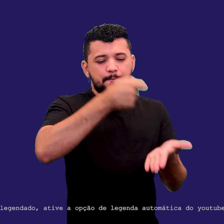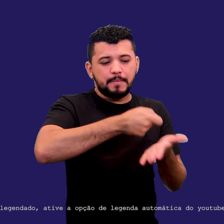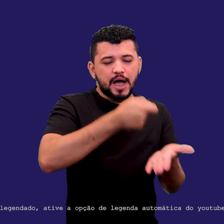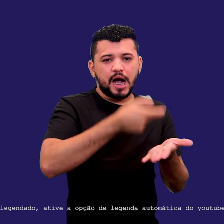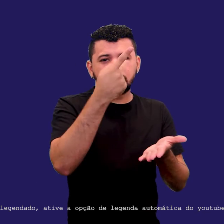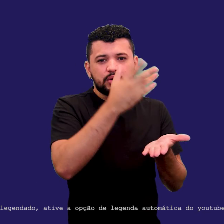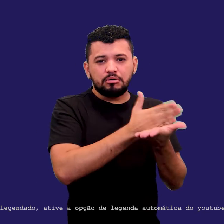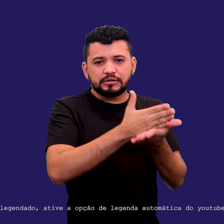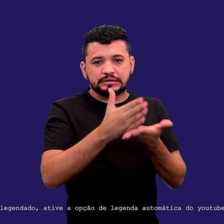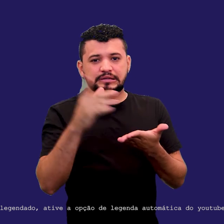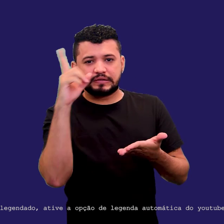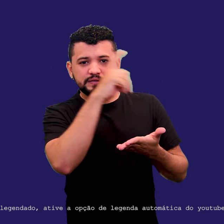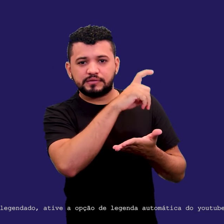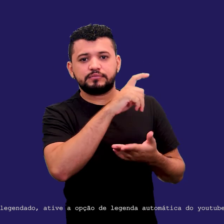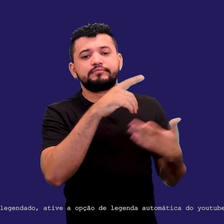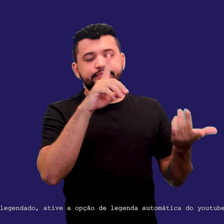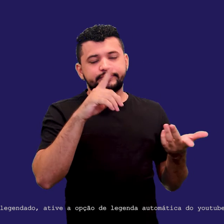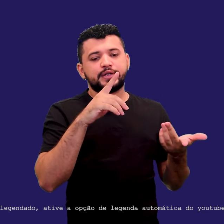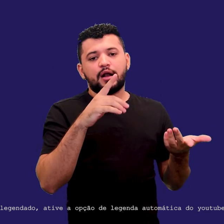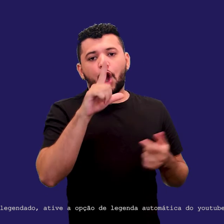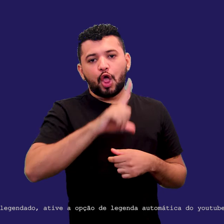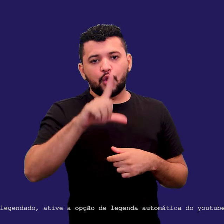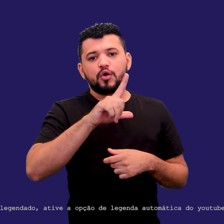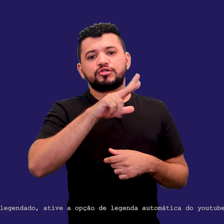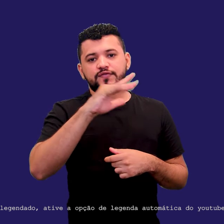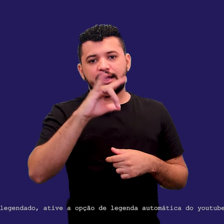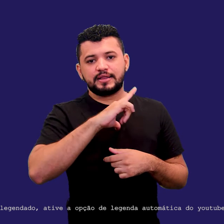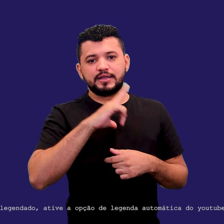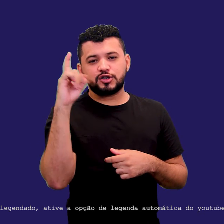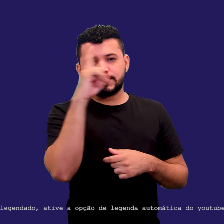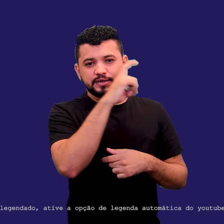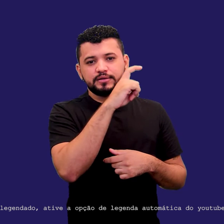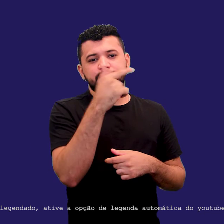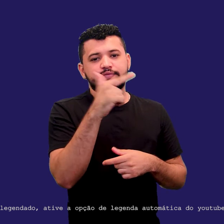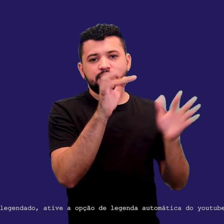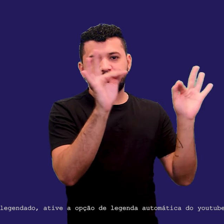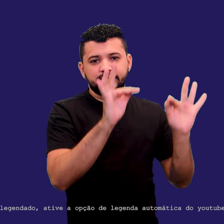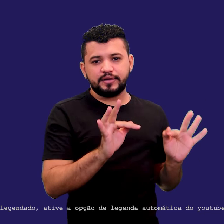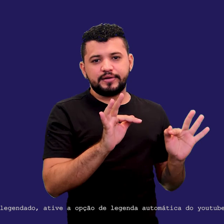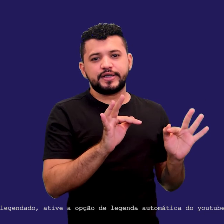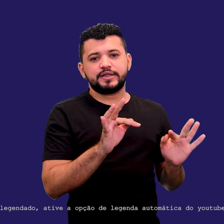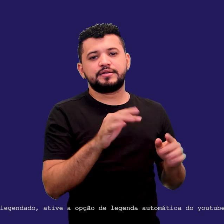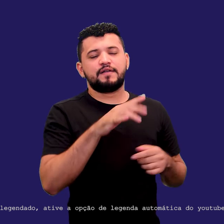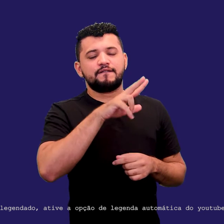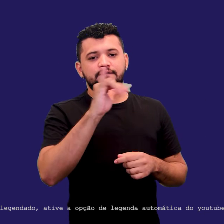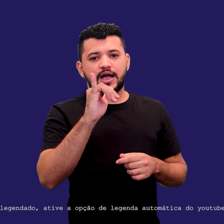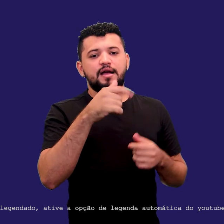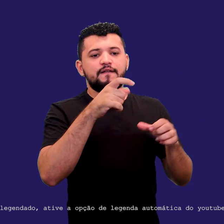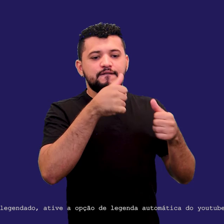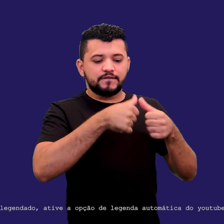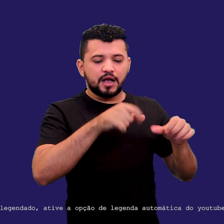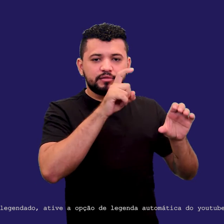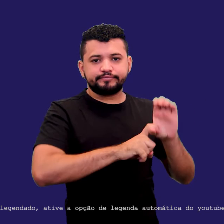ter mais dificuldade de ser feliz, ela vai estar mais incentivizada pelo trabalho, né, mais dependente. Então, por isso que eu falo, tome